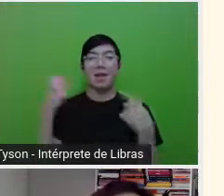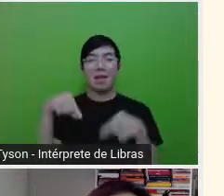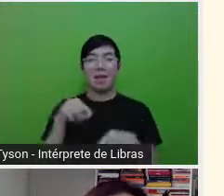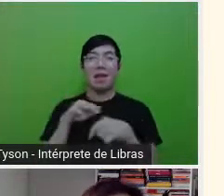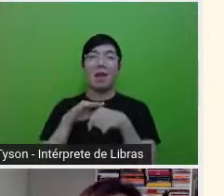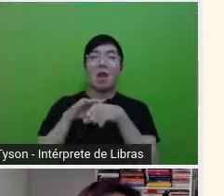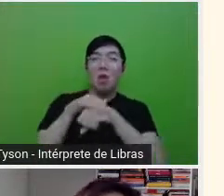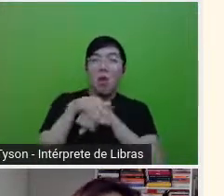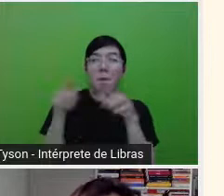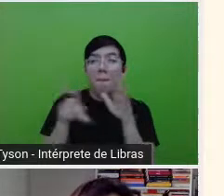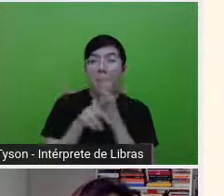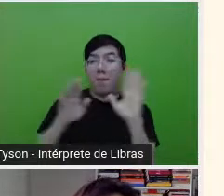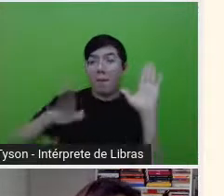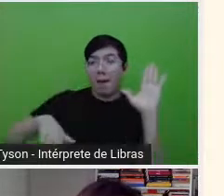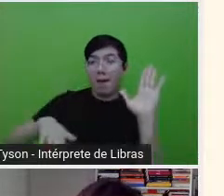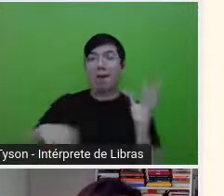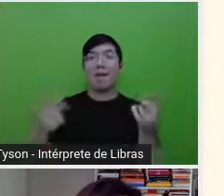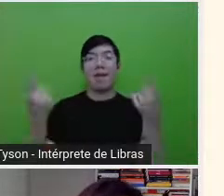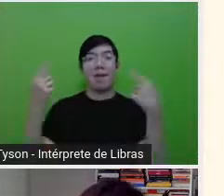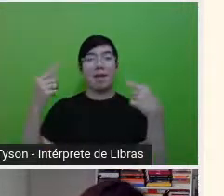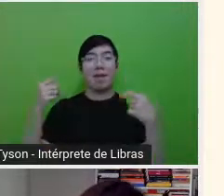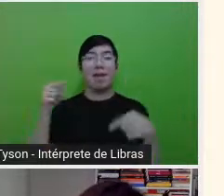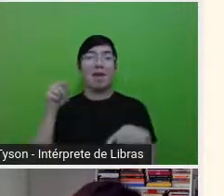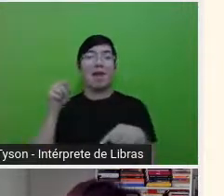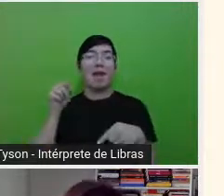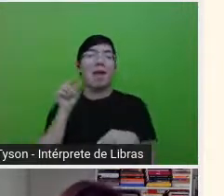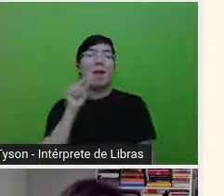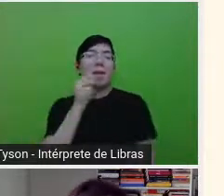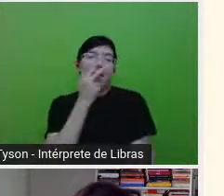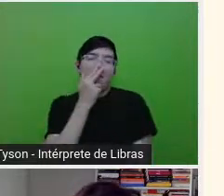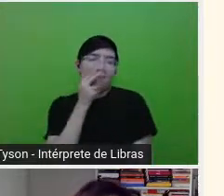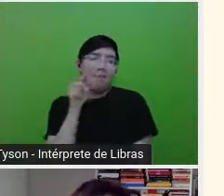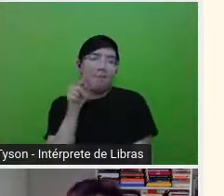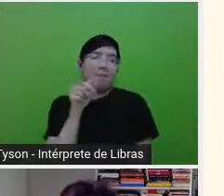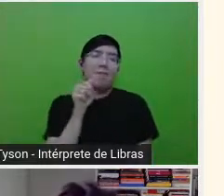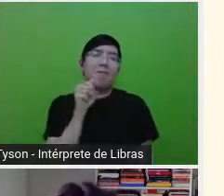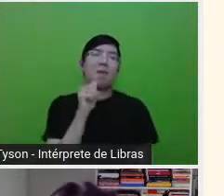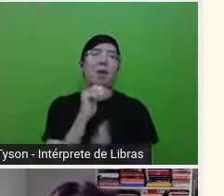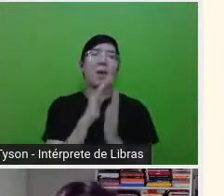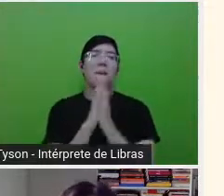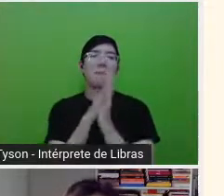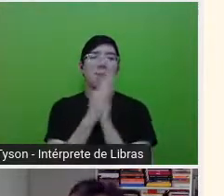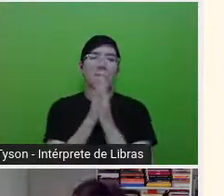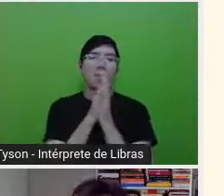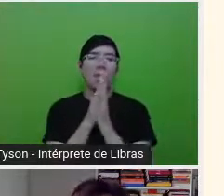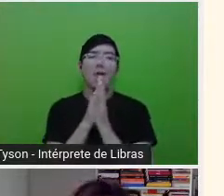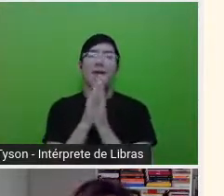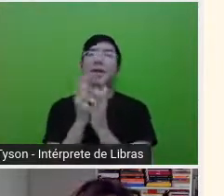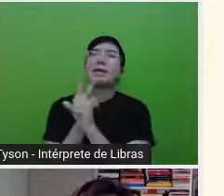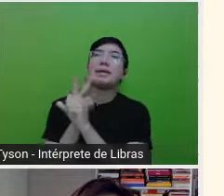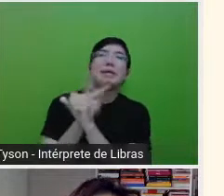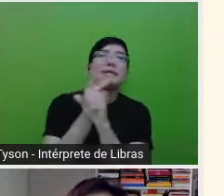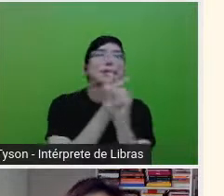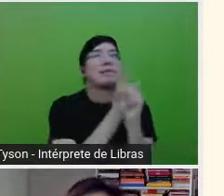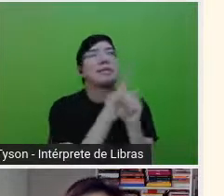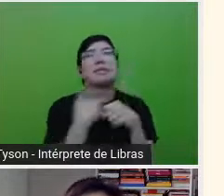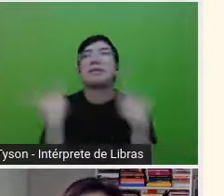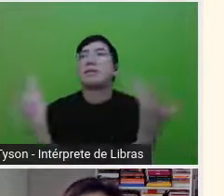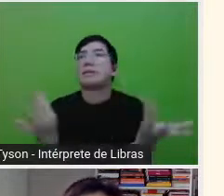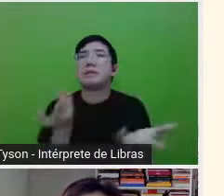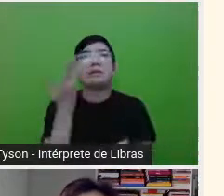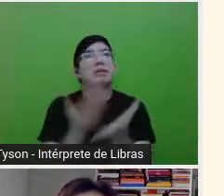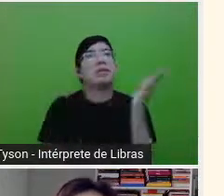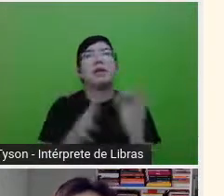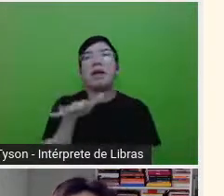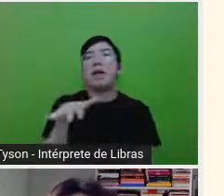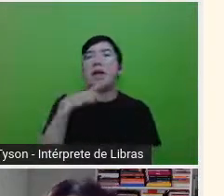infantil, que é como se fosse a história de uma boneca perdida na praia e que tem uma relação com a filha